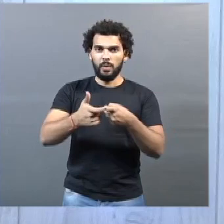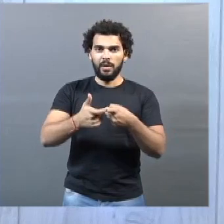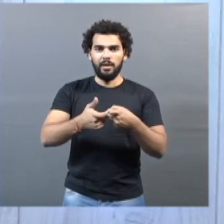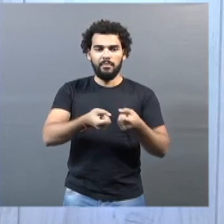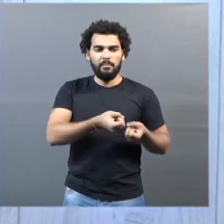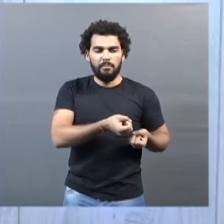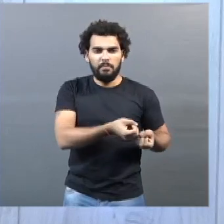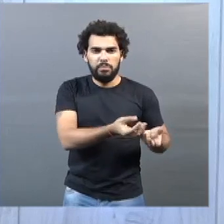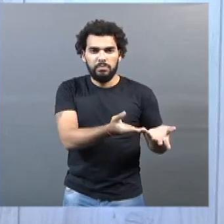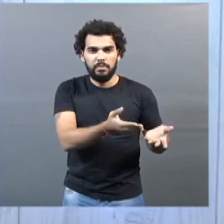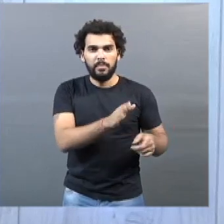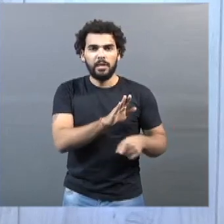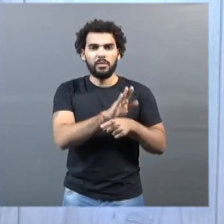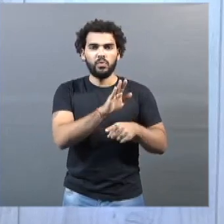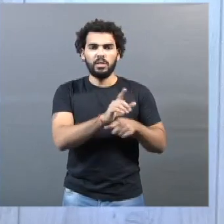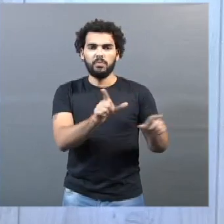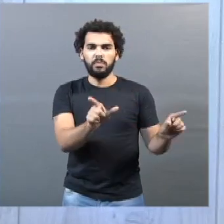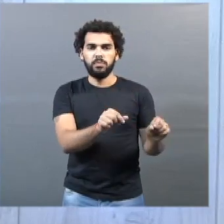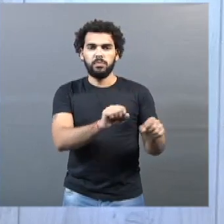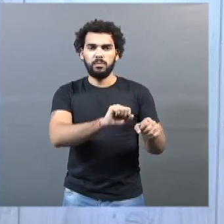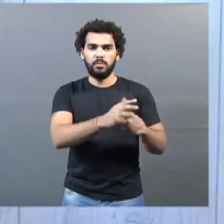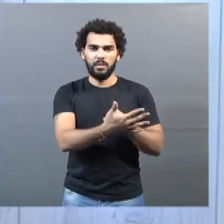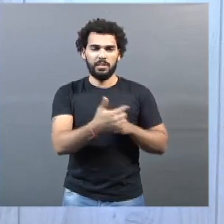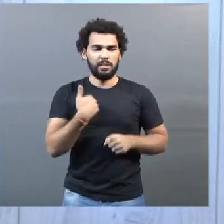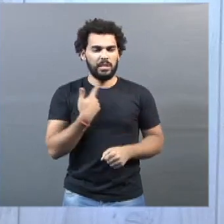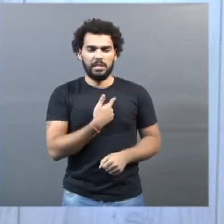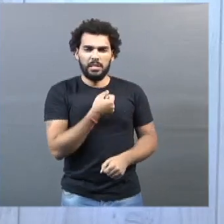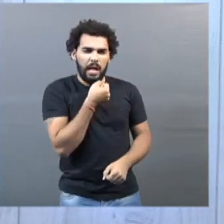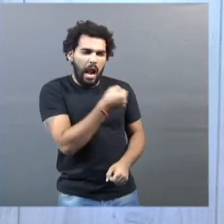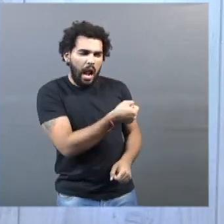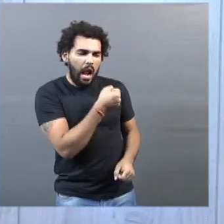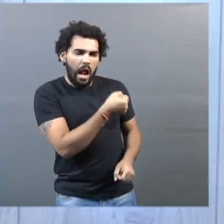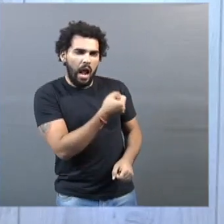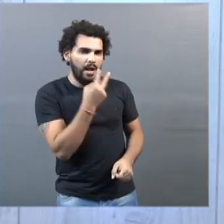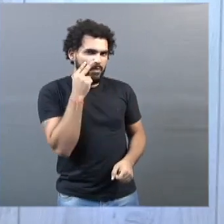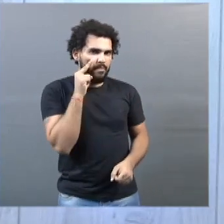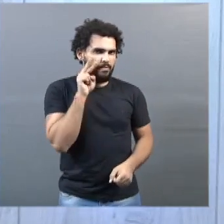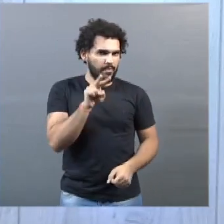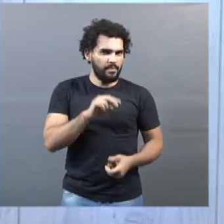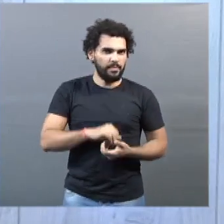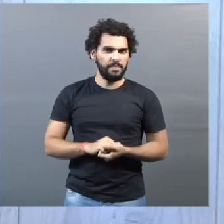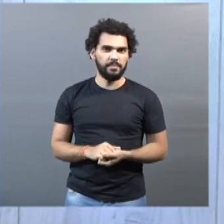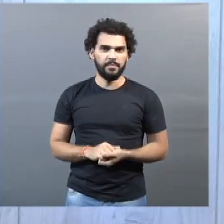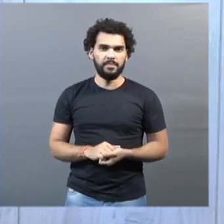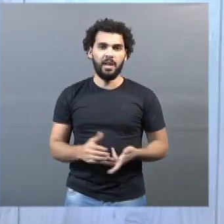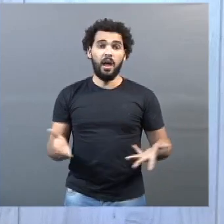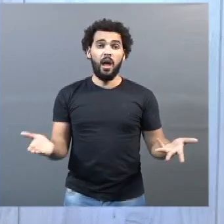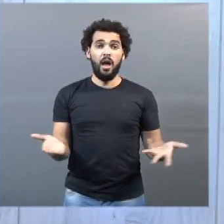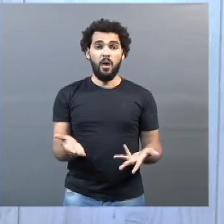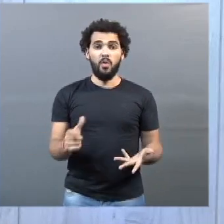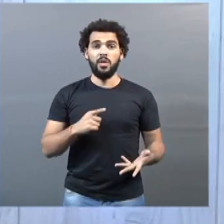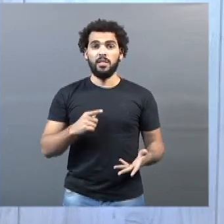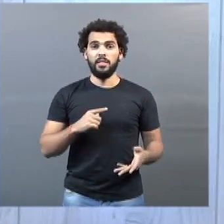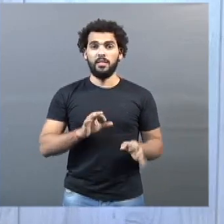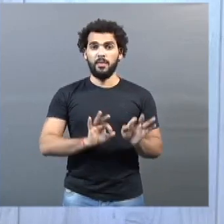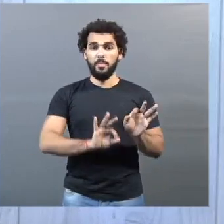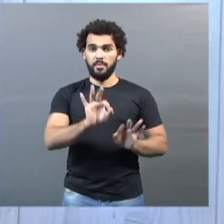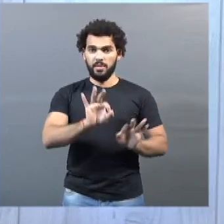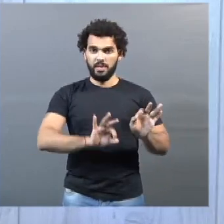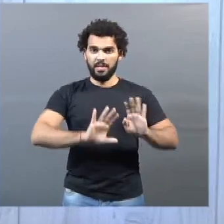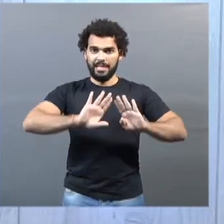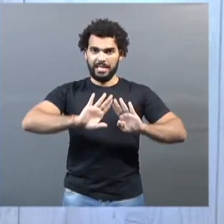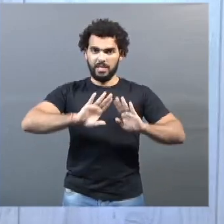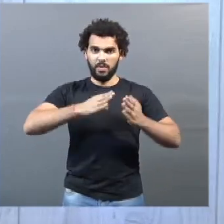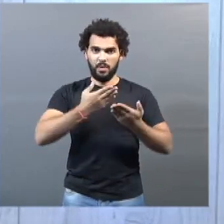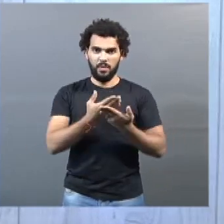você vai saber também as últimas informações com relação a esse assunto. Bom, agora você fica com o projeto Escola em